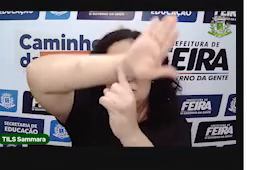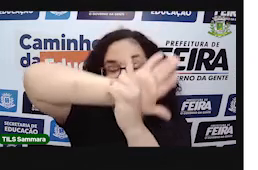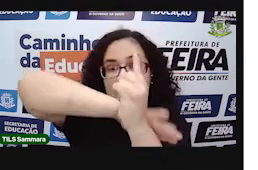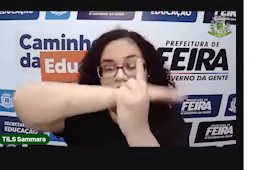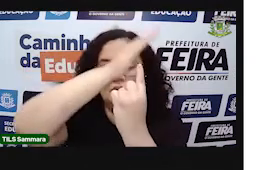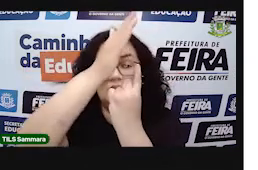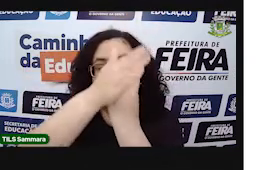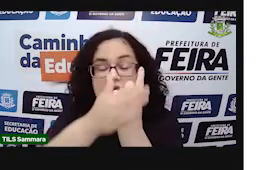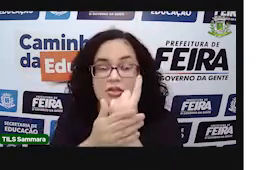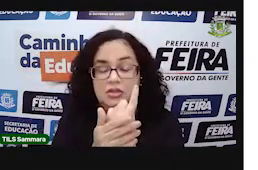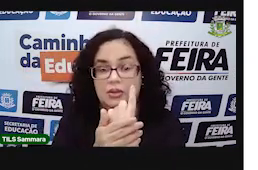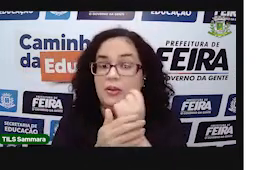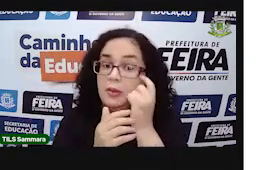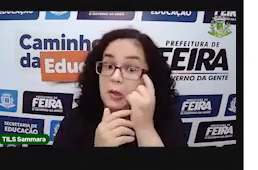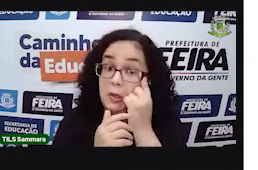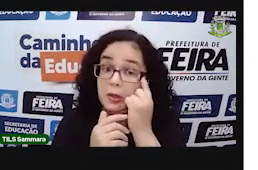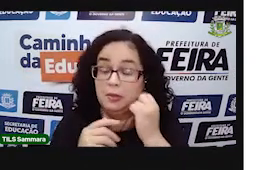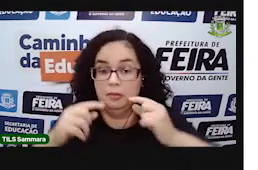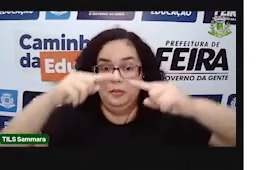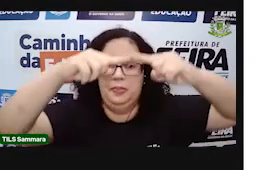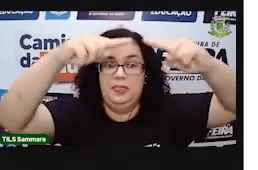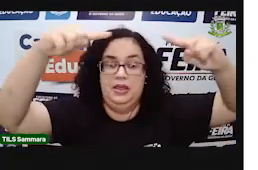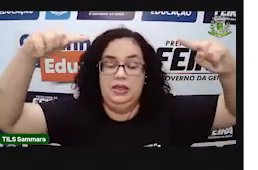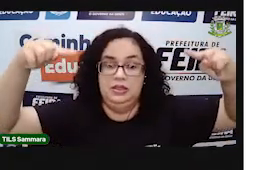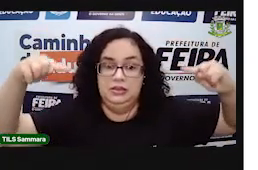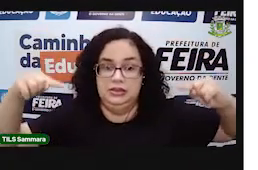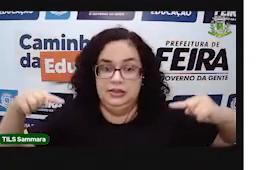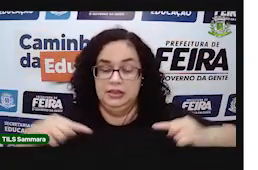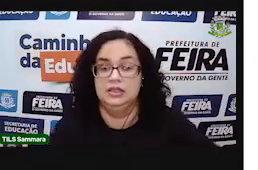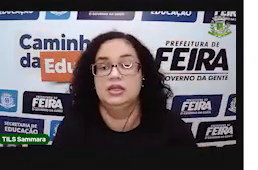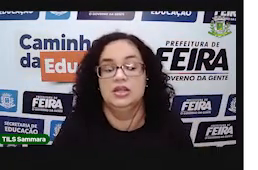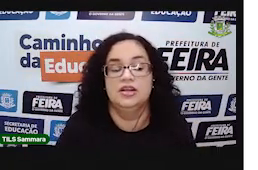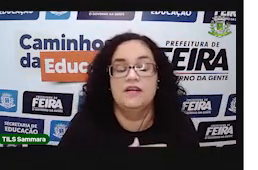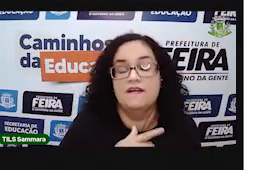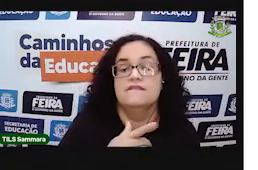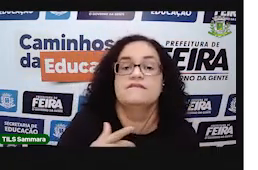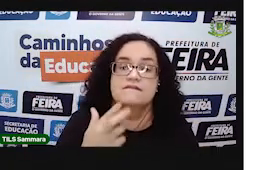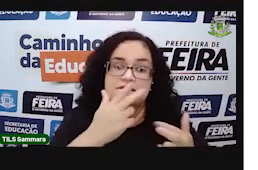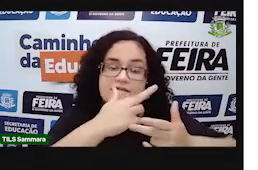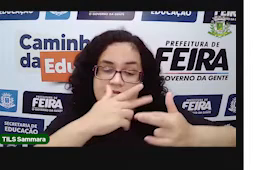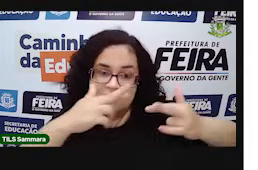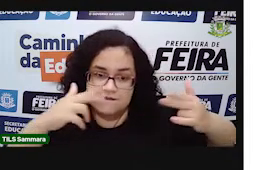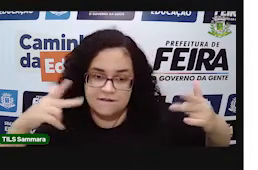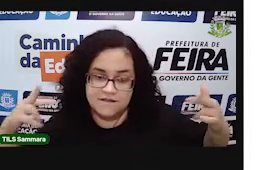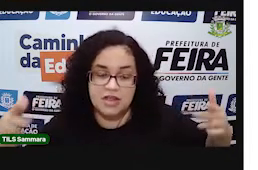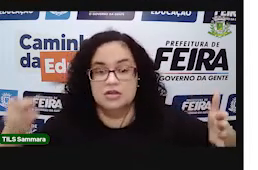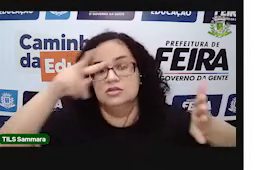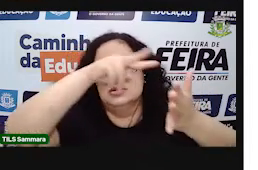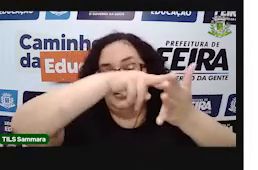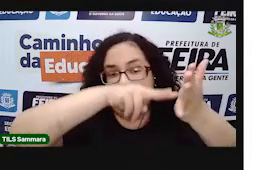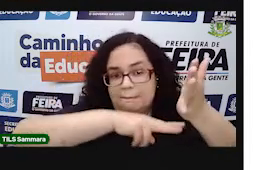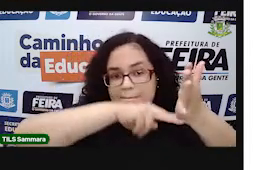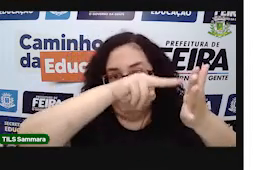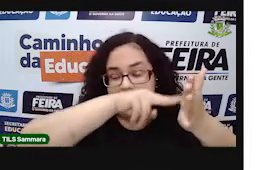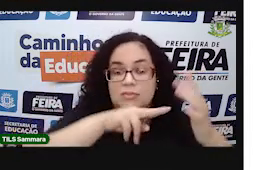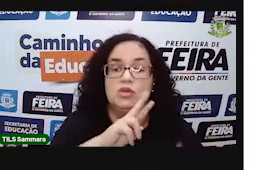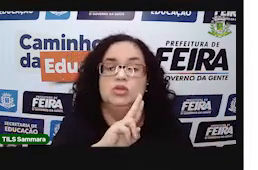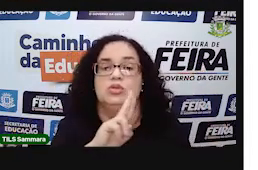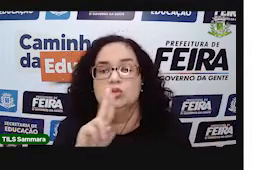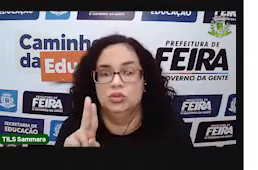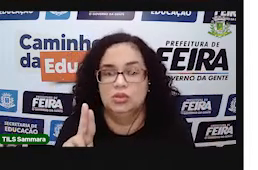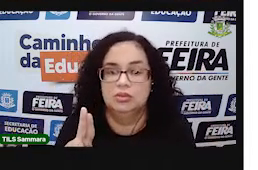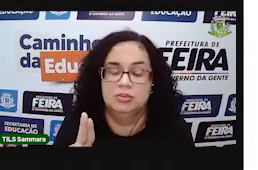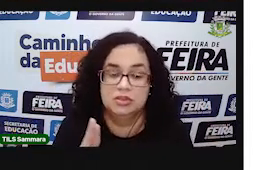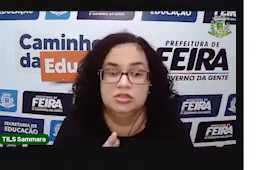laterais deles aqui, são retângulos. retângulos, tá bom? E existem vários prismas, e